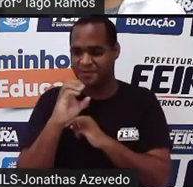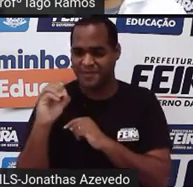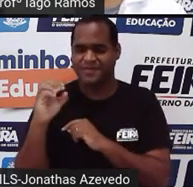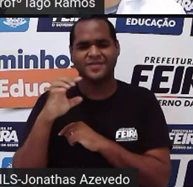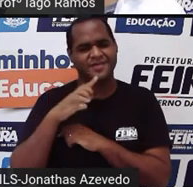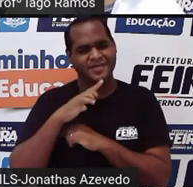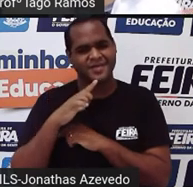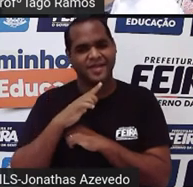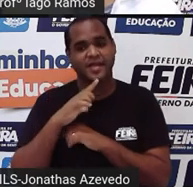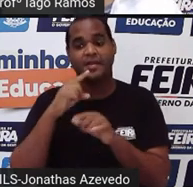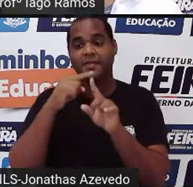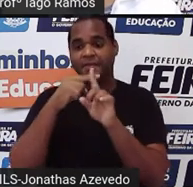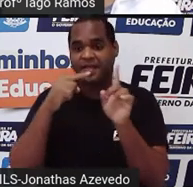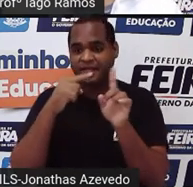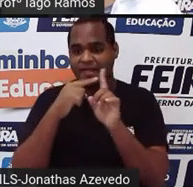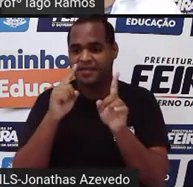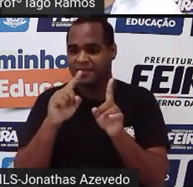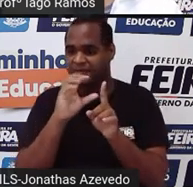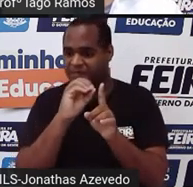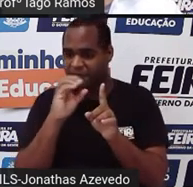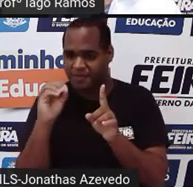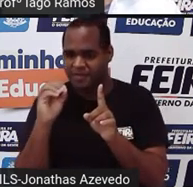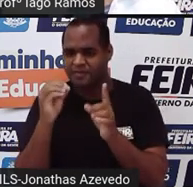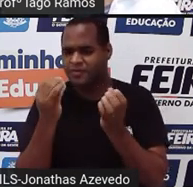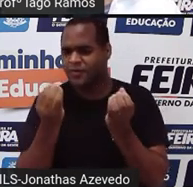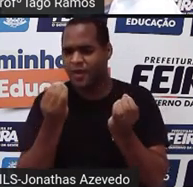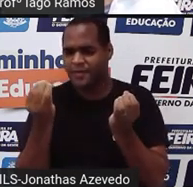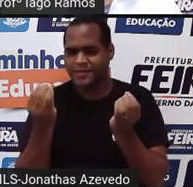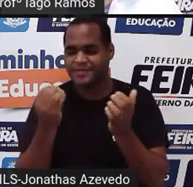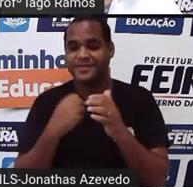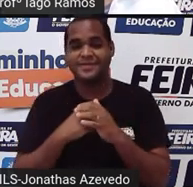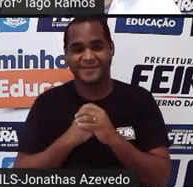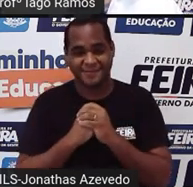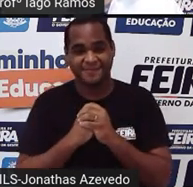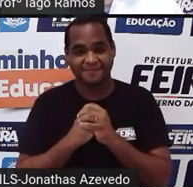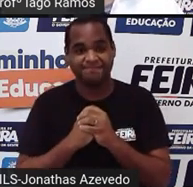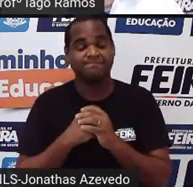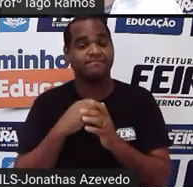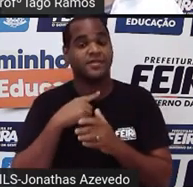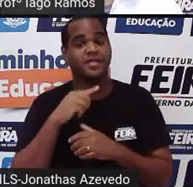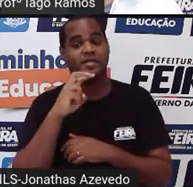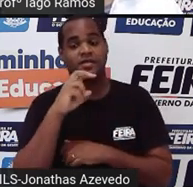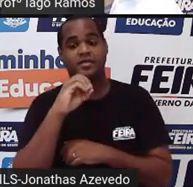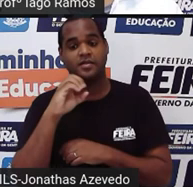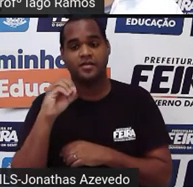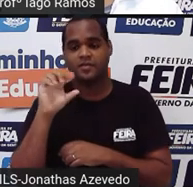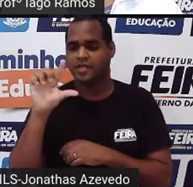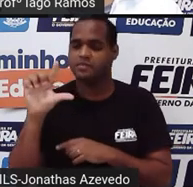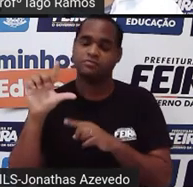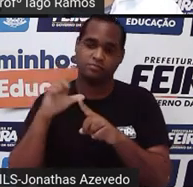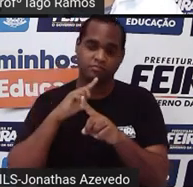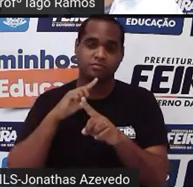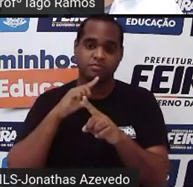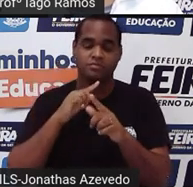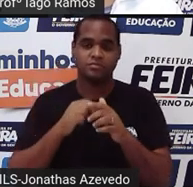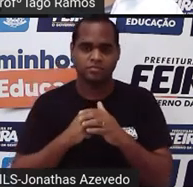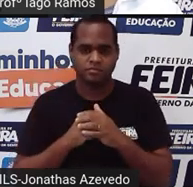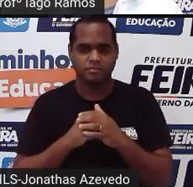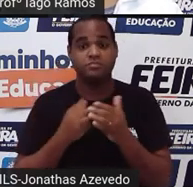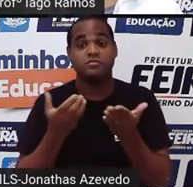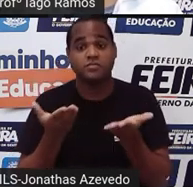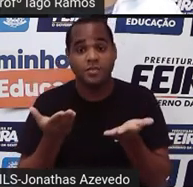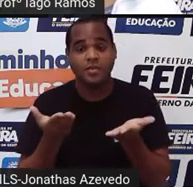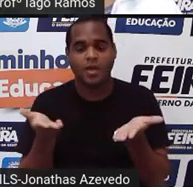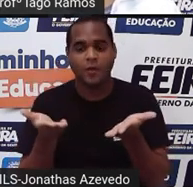Metade de mil litros vai ser 500 litros, tá? Então